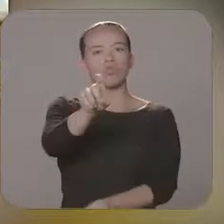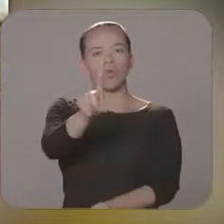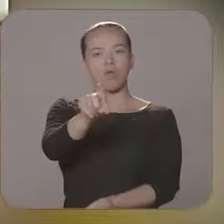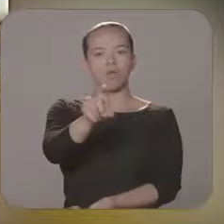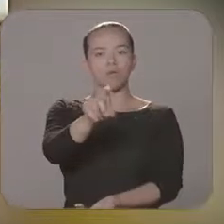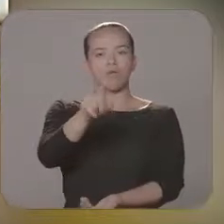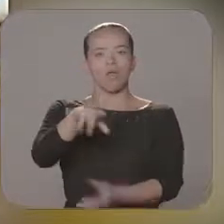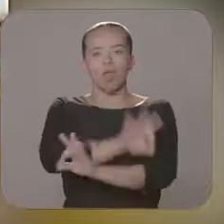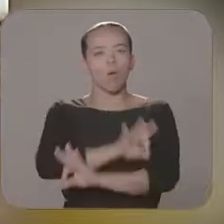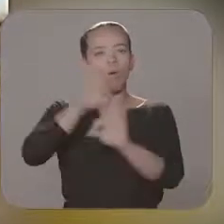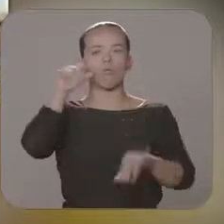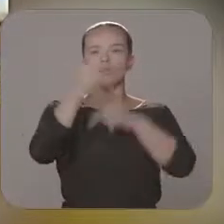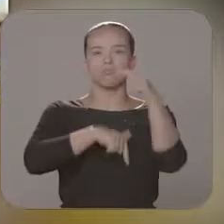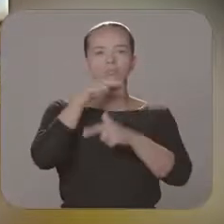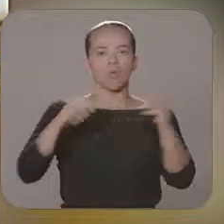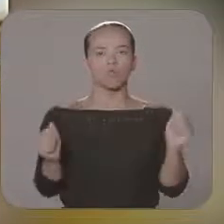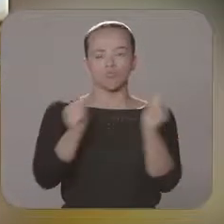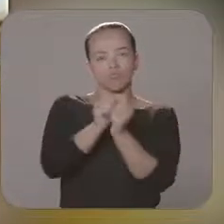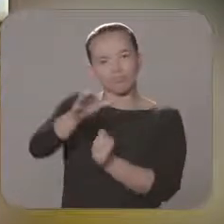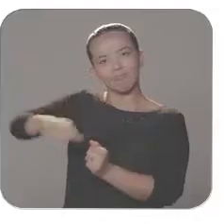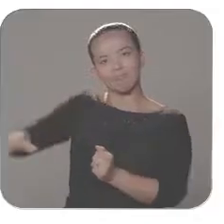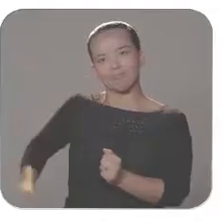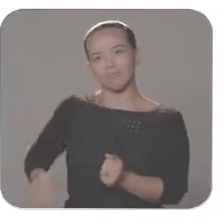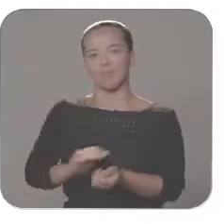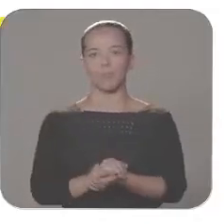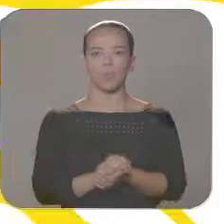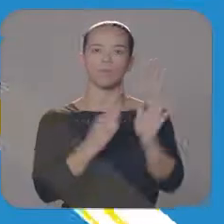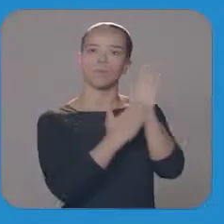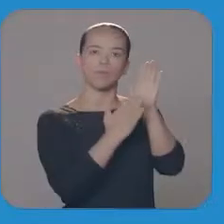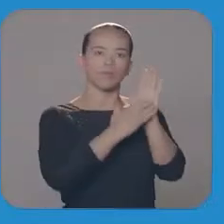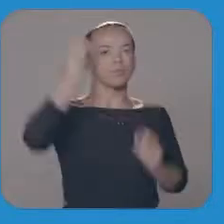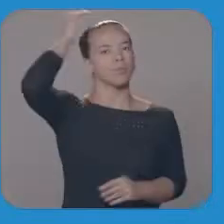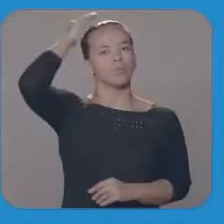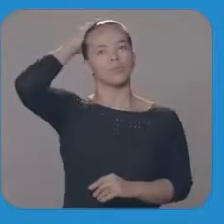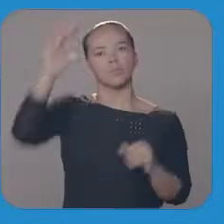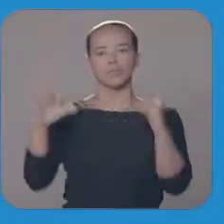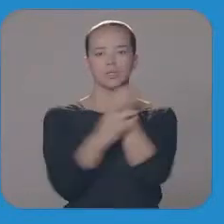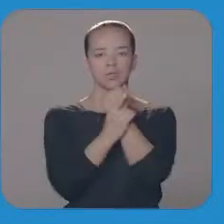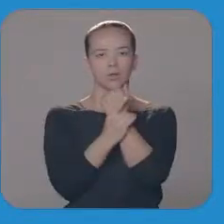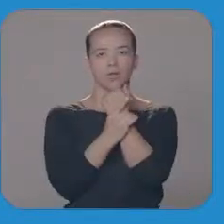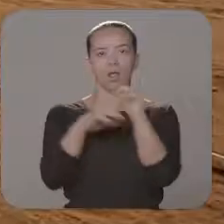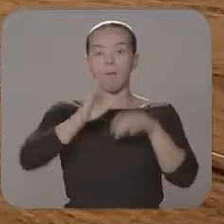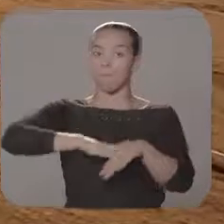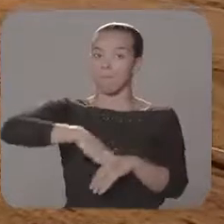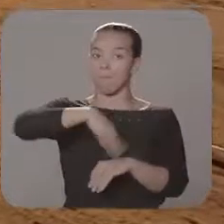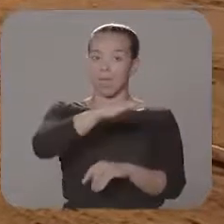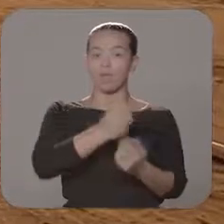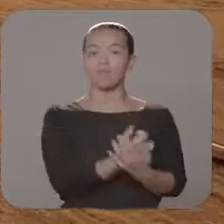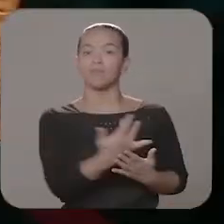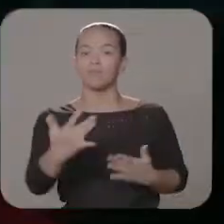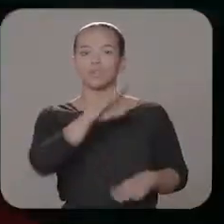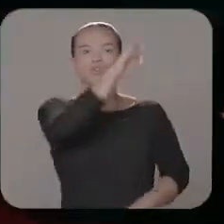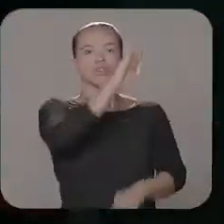Dourados. Eles fazem um excelente trabalho junto à fronteira. Propostas de Reinaldo para a segurança pública. Aumentar nosso